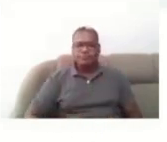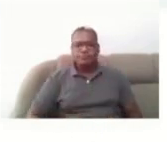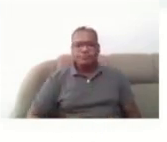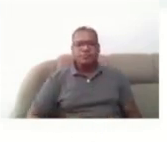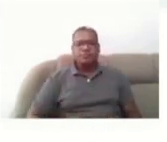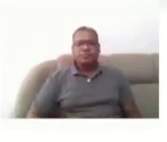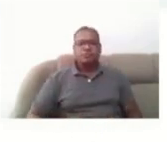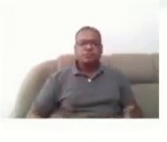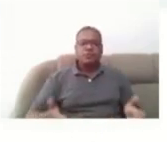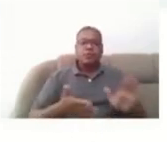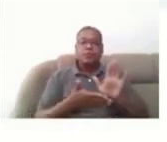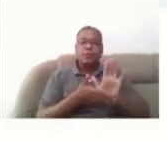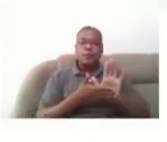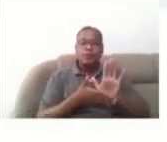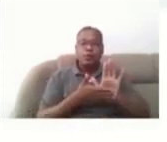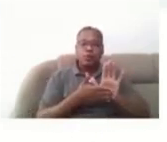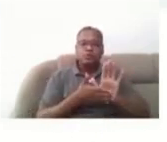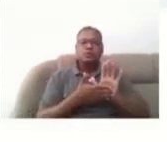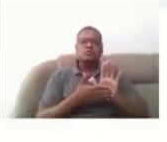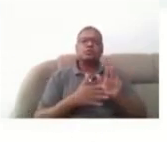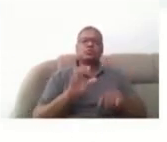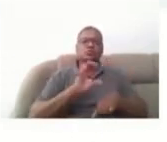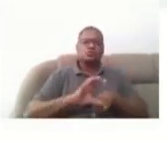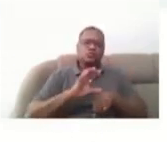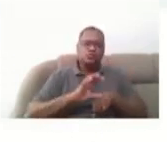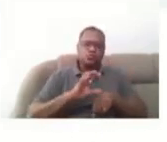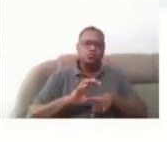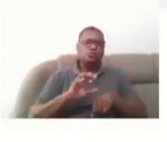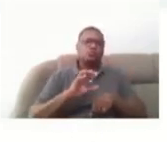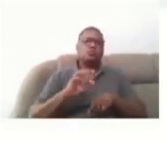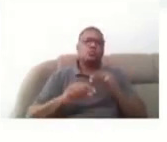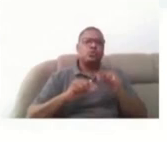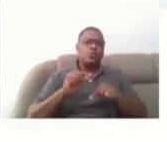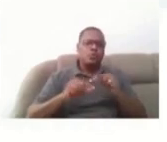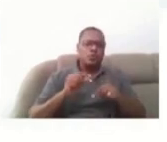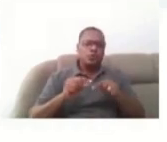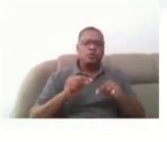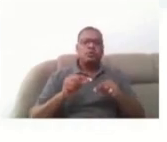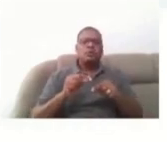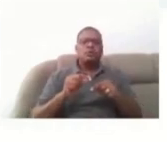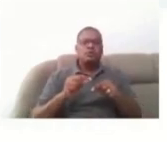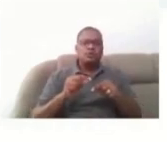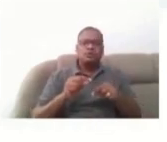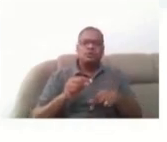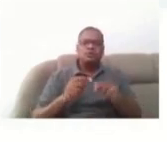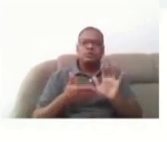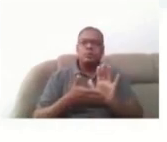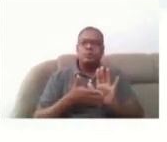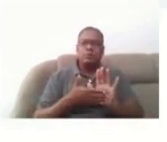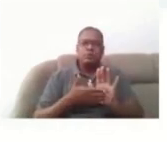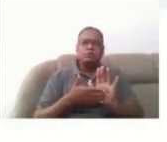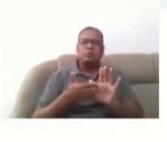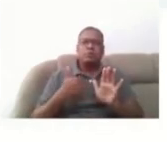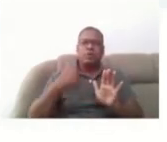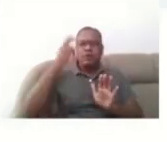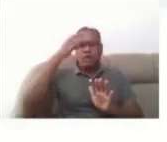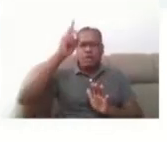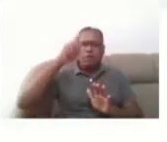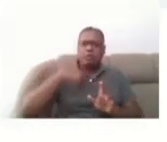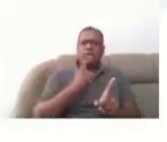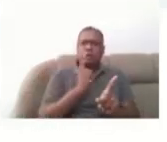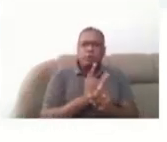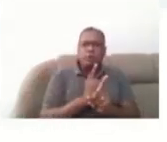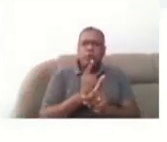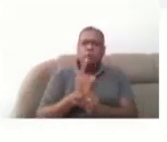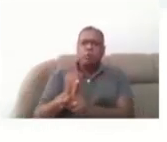proposta do curso tinha, o curso ele tinha, não lembro, 12 encontros, né? E nesses